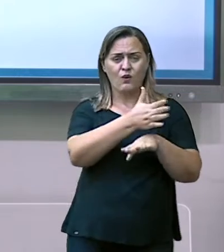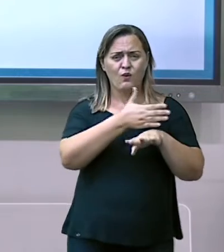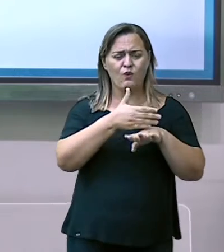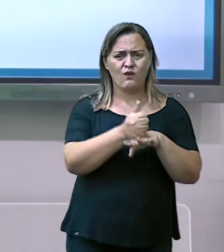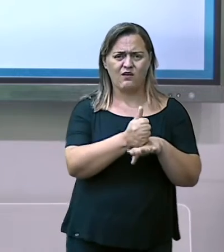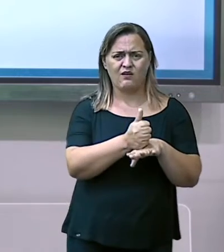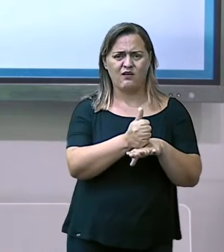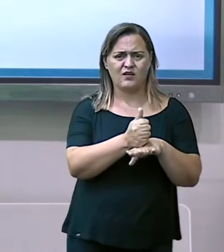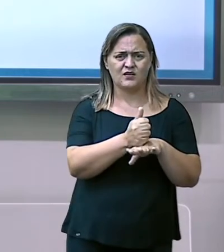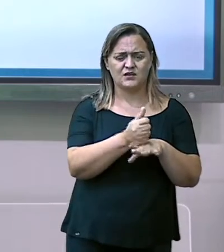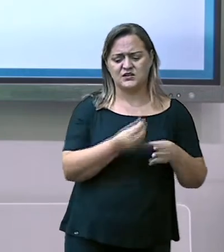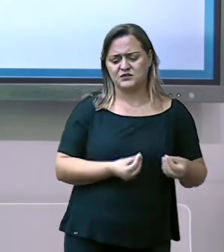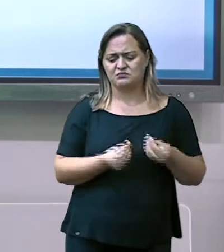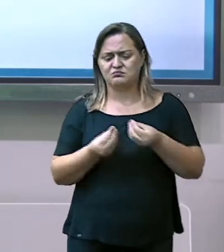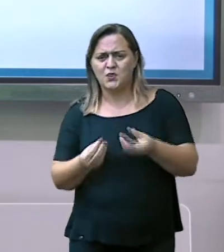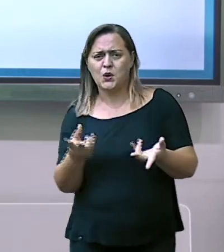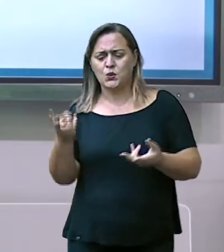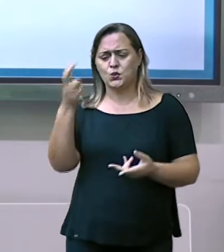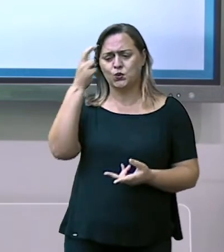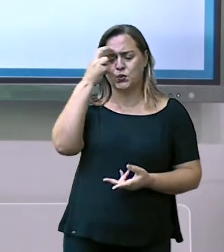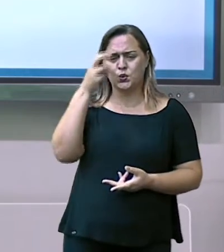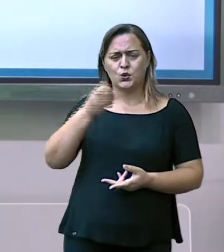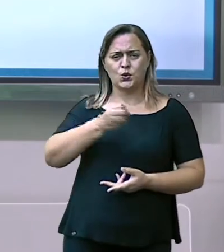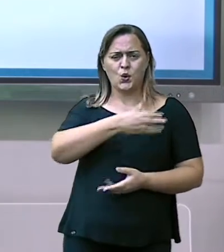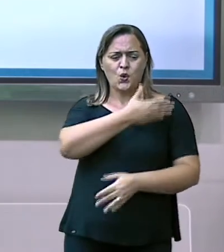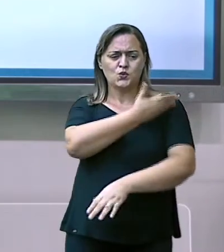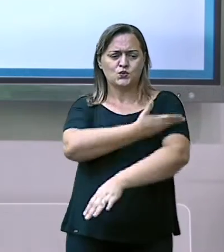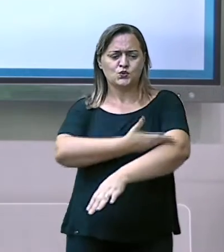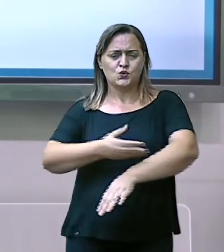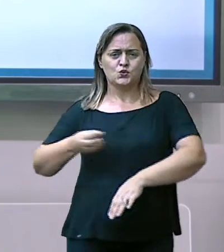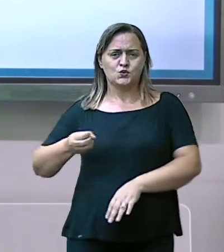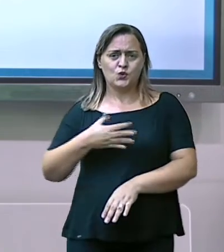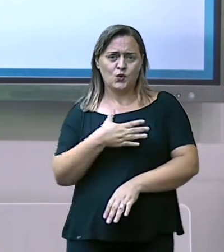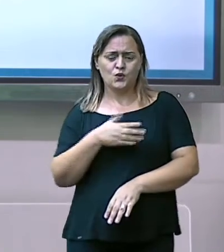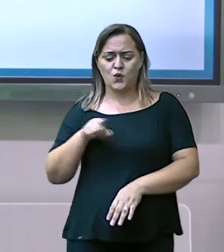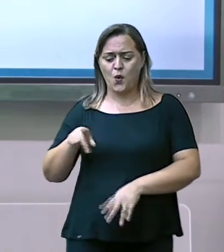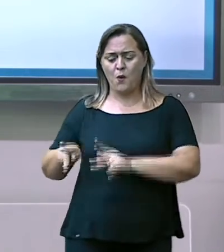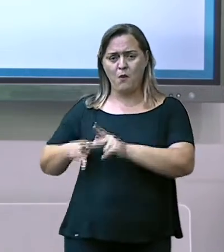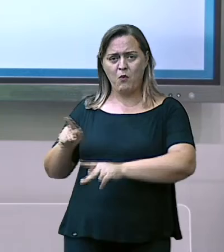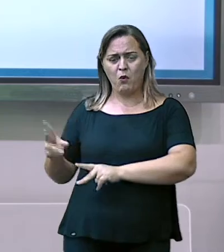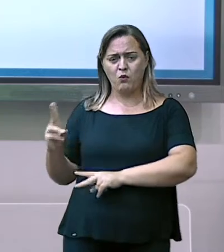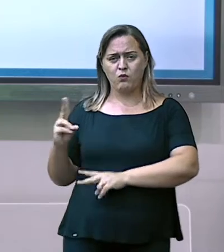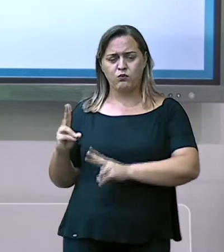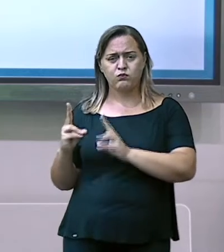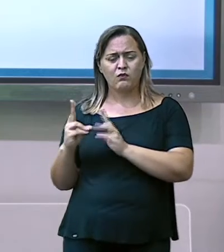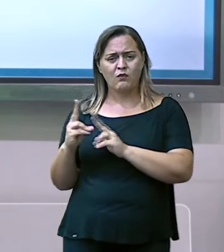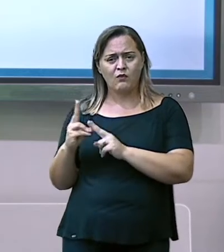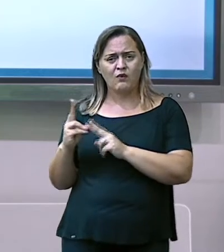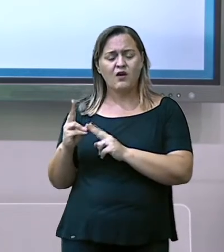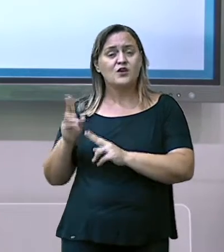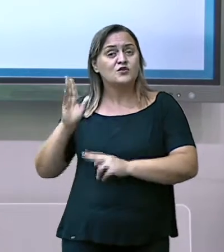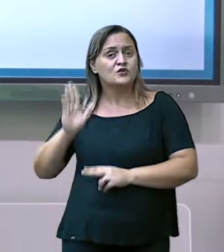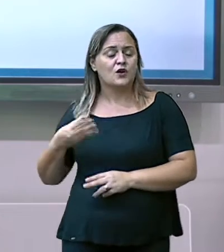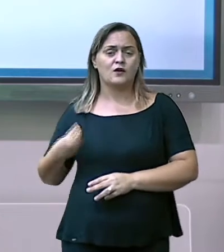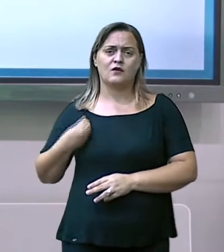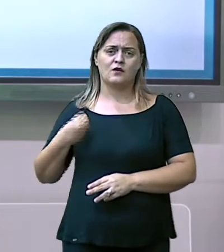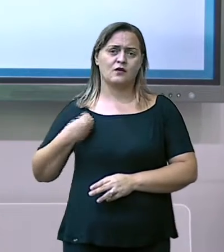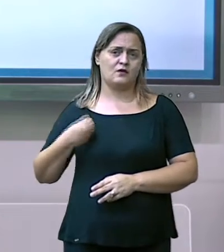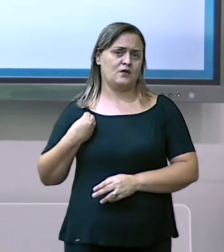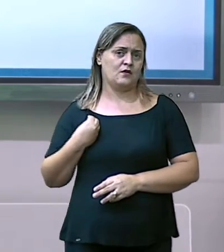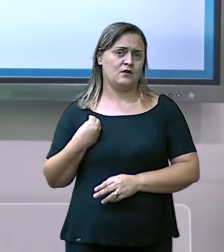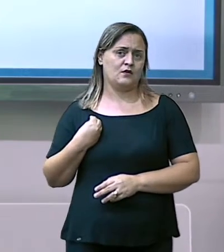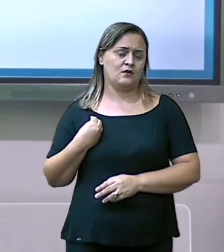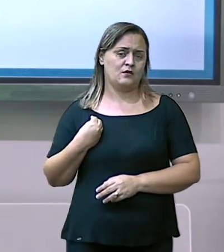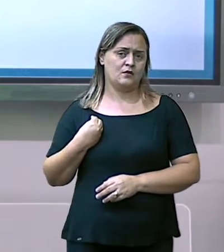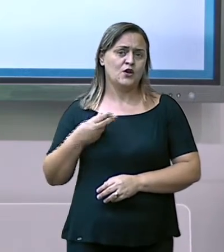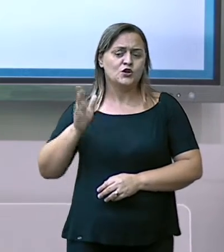nova, com costumes novos, eles já eram povo, uma nação. Por